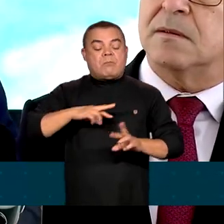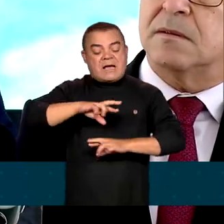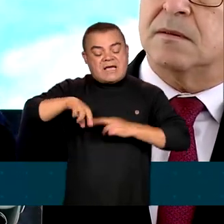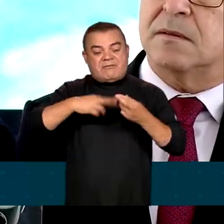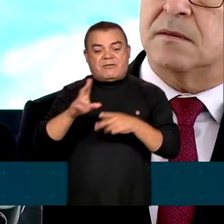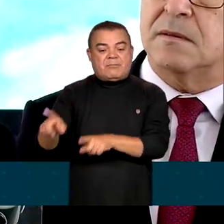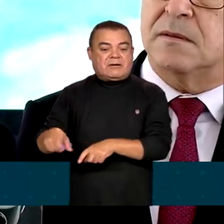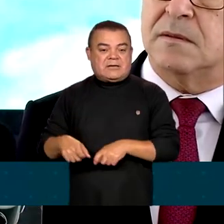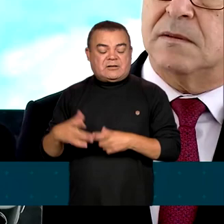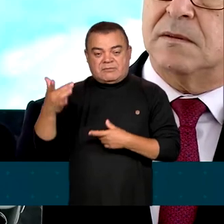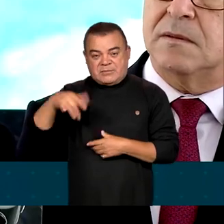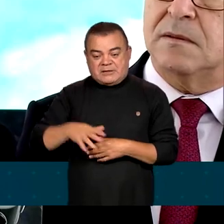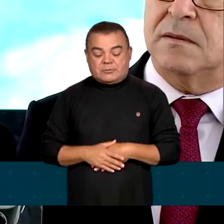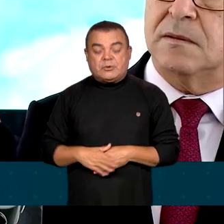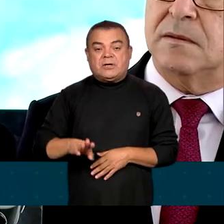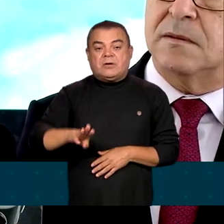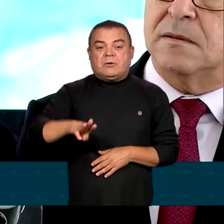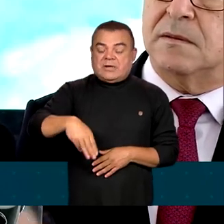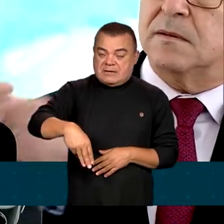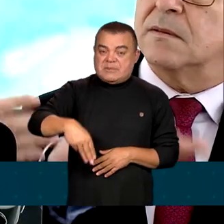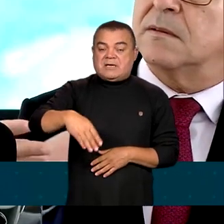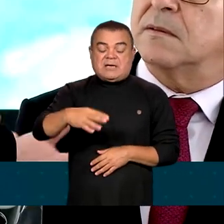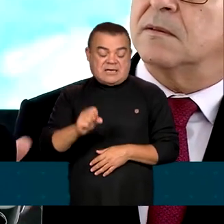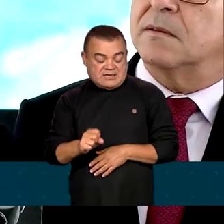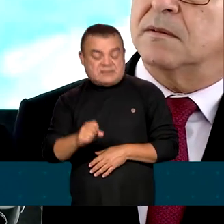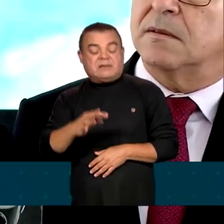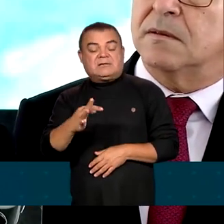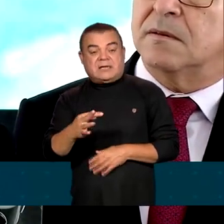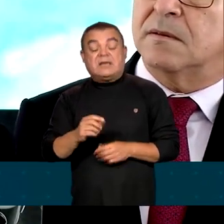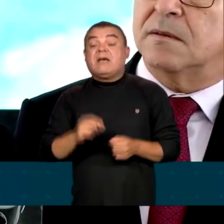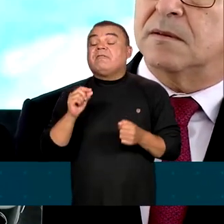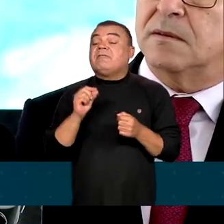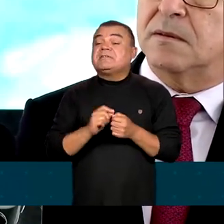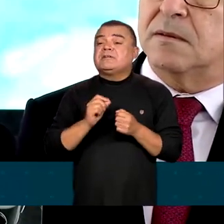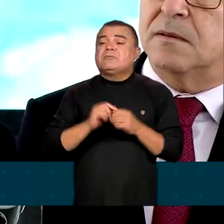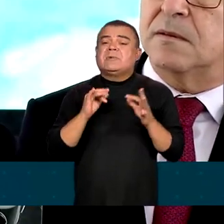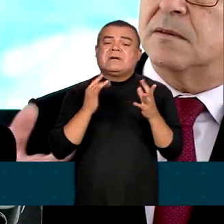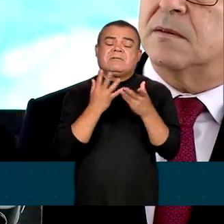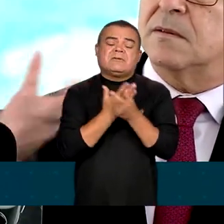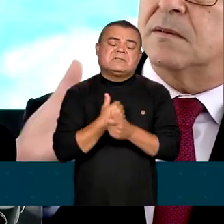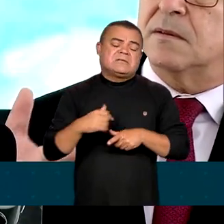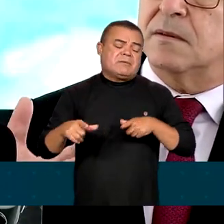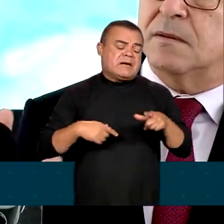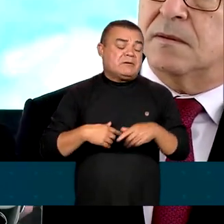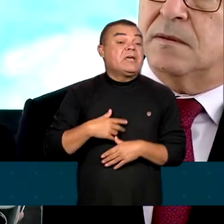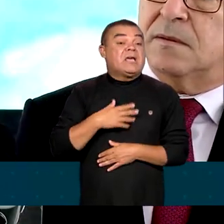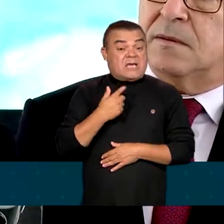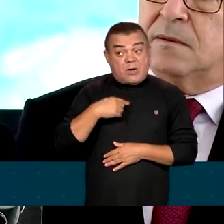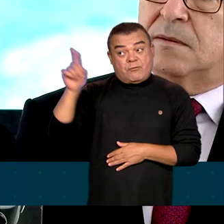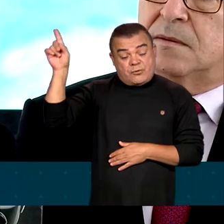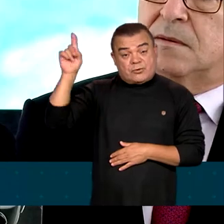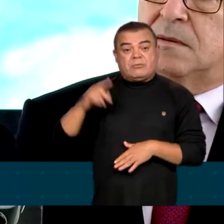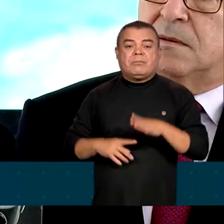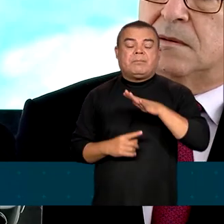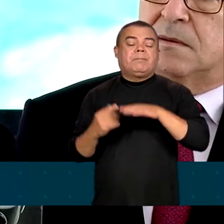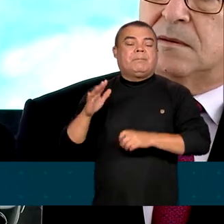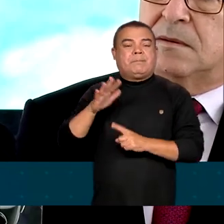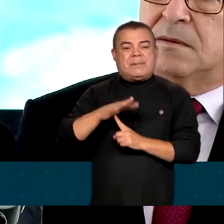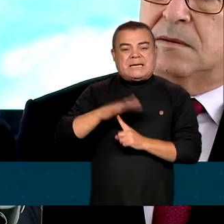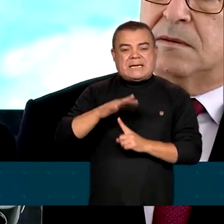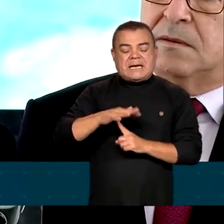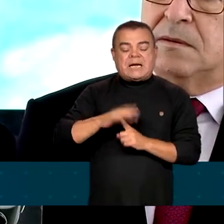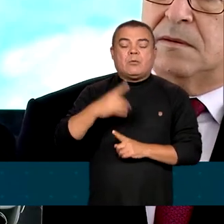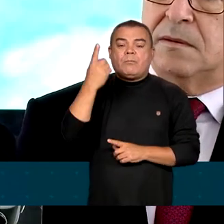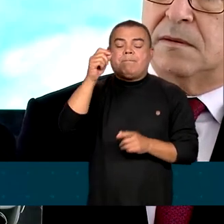O MST, que está fazendo um belíssimo trabalho, eu fui no Paraná, há talvez um mês atrás, e